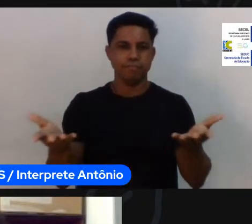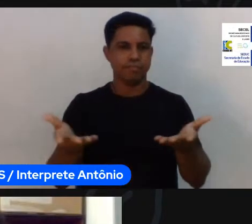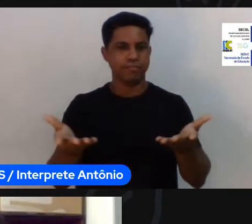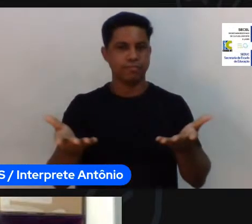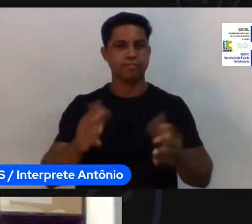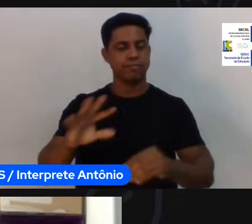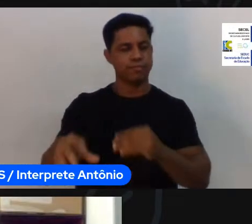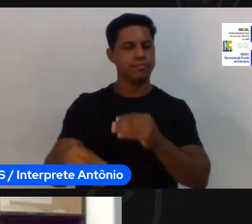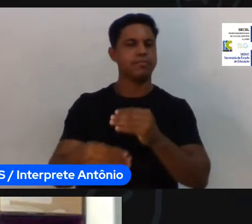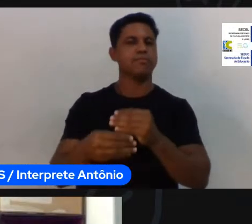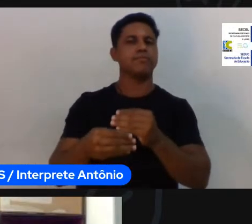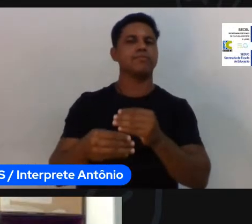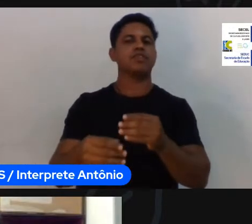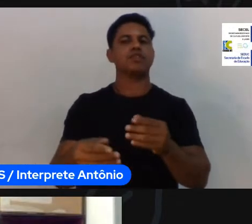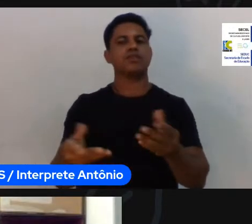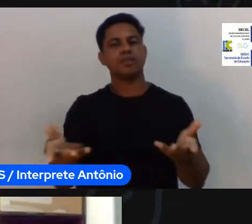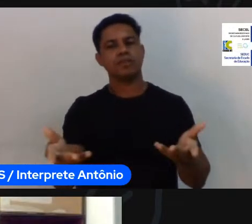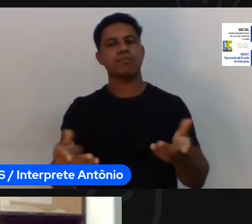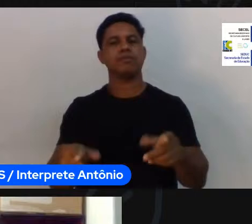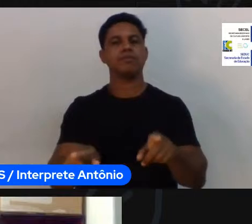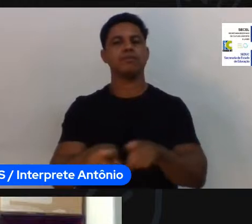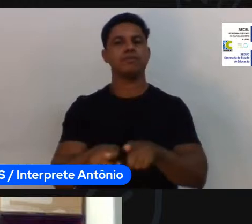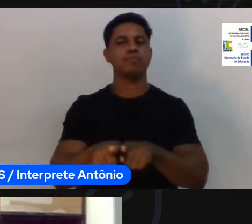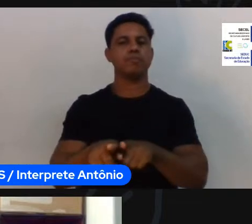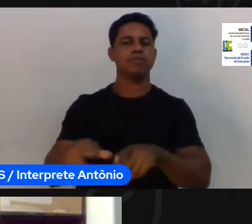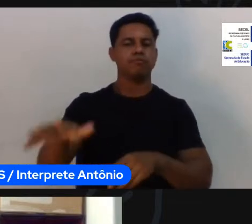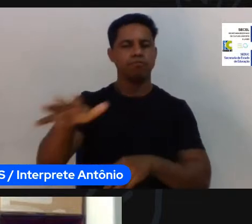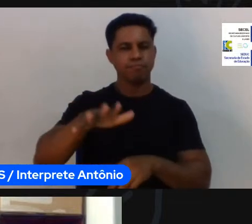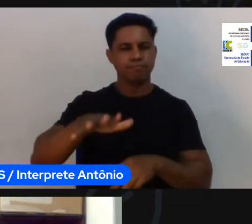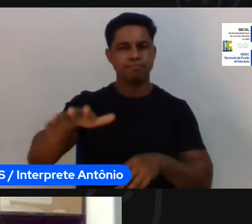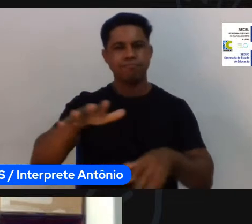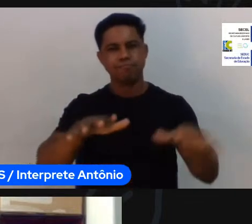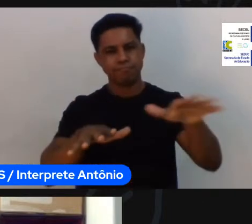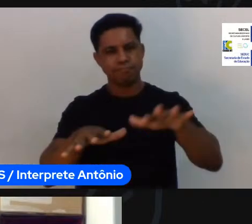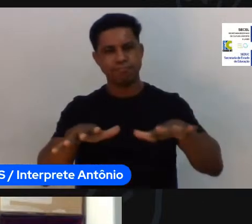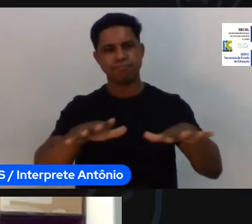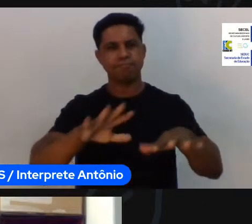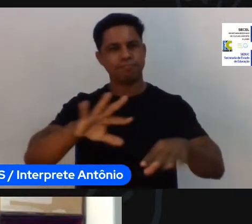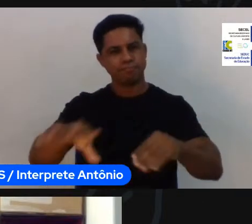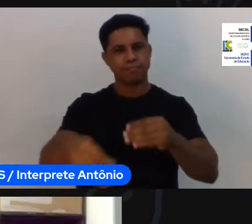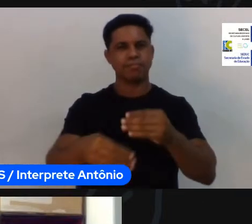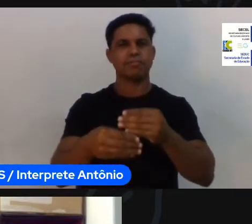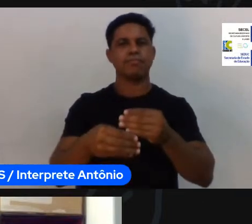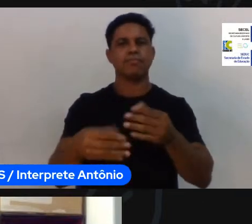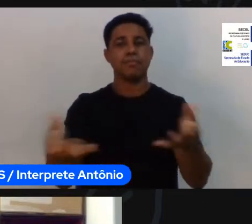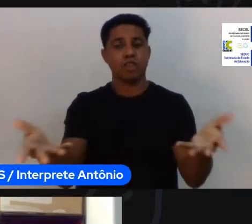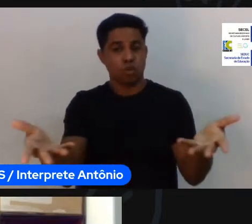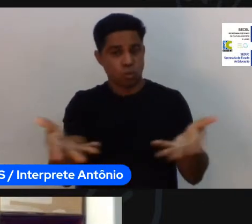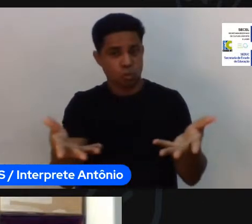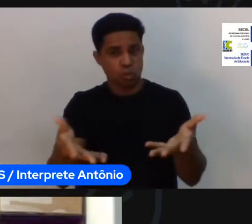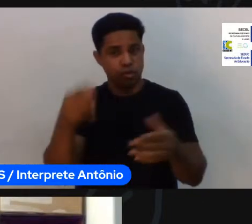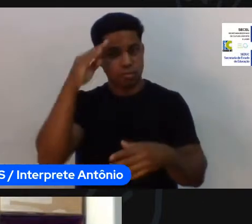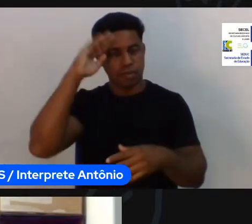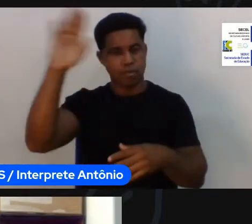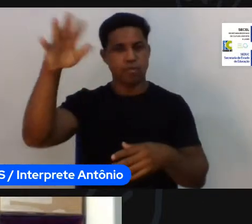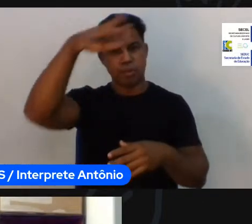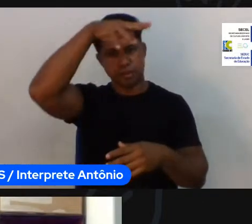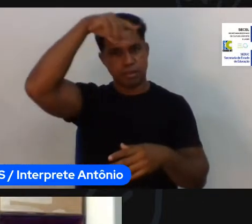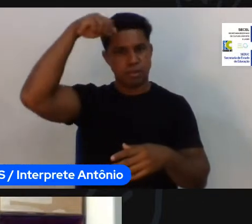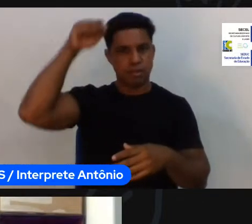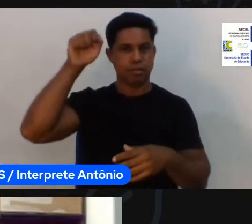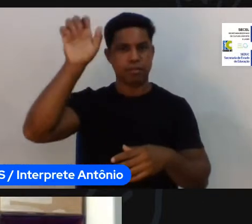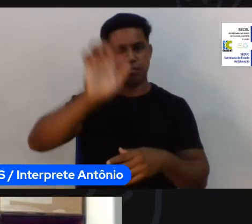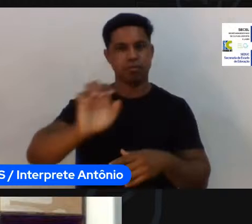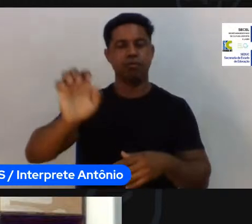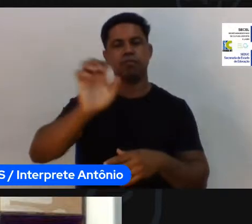por alguns espaços, e hoje eu estou exatamente aqui em Cáceres, no estado do Mato Grosso, estado que sedia esse